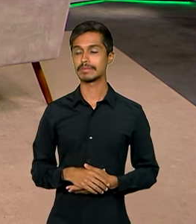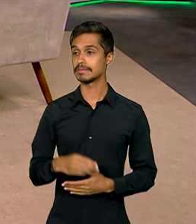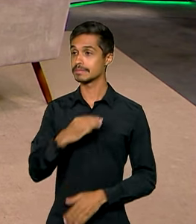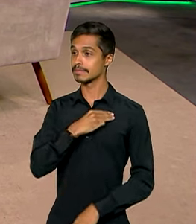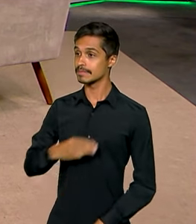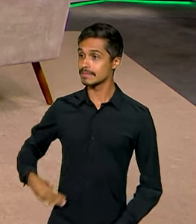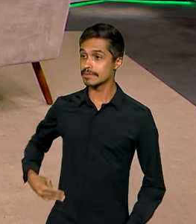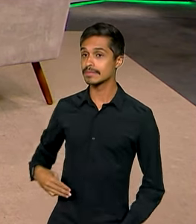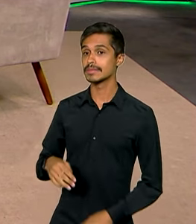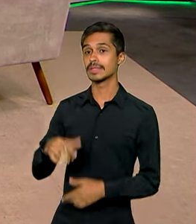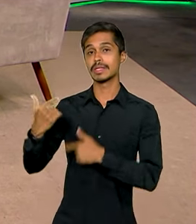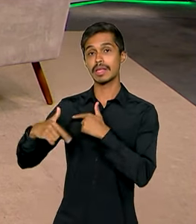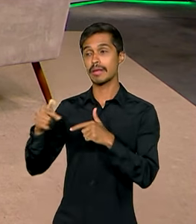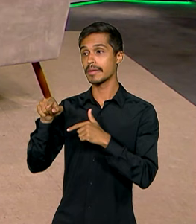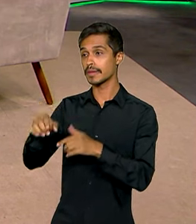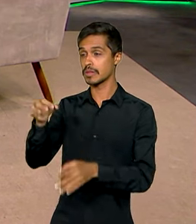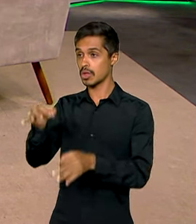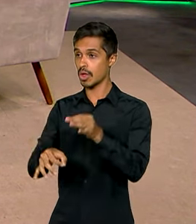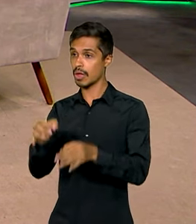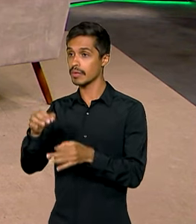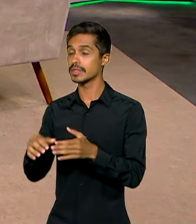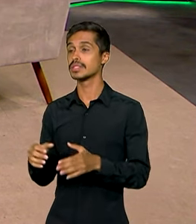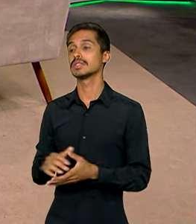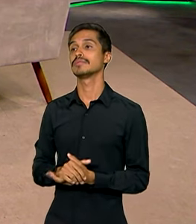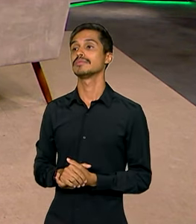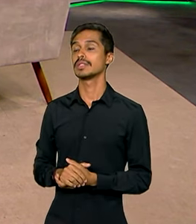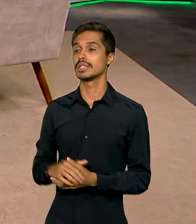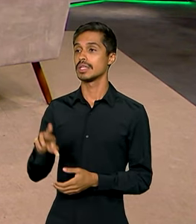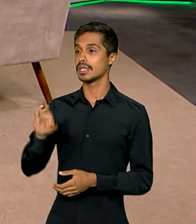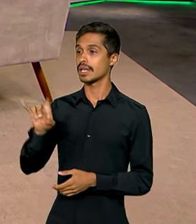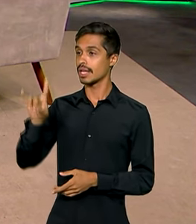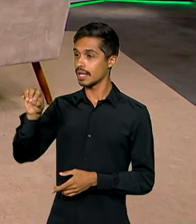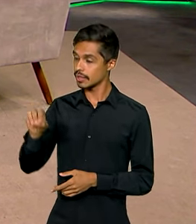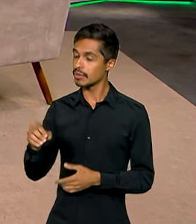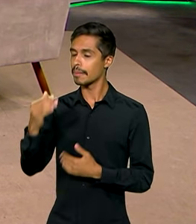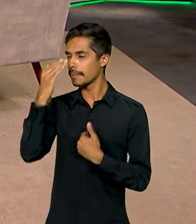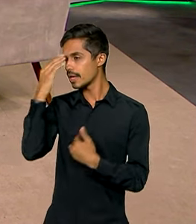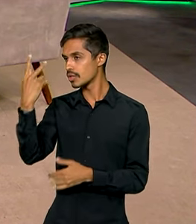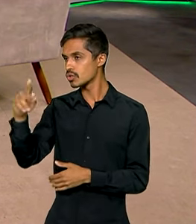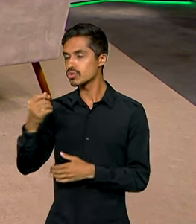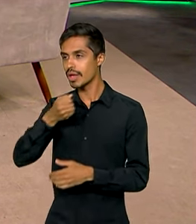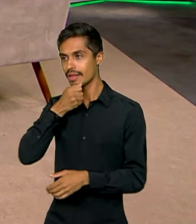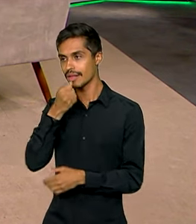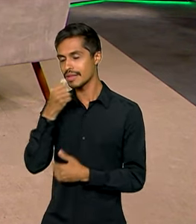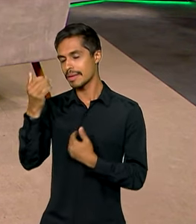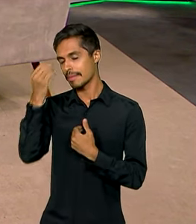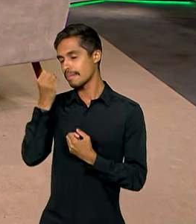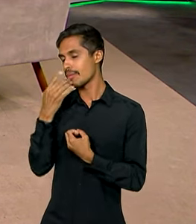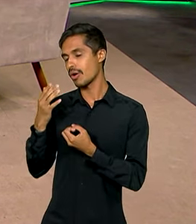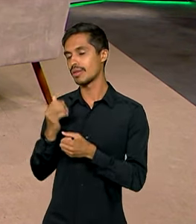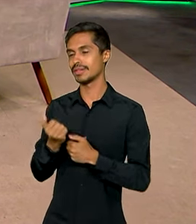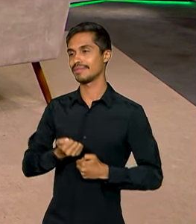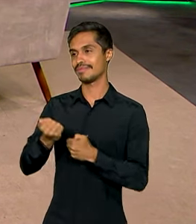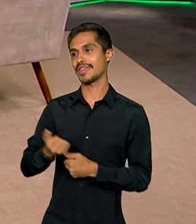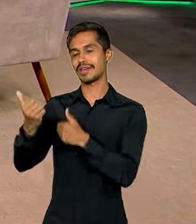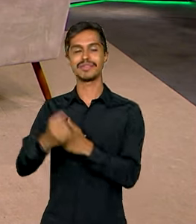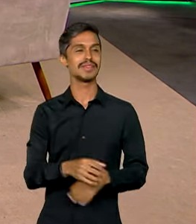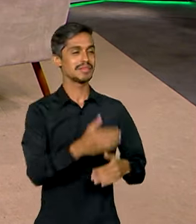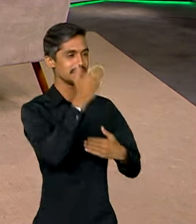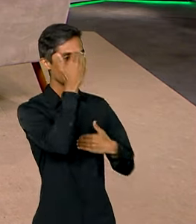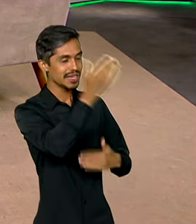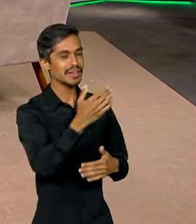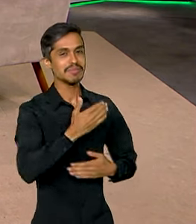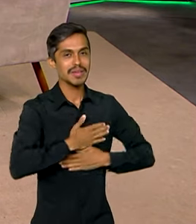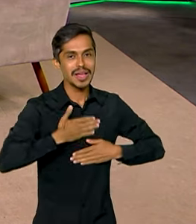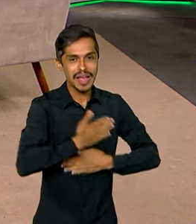Ministro em Exercício da Justiça e Segurança Pública, Ricardo Capelli. Muito obrigado pela sua entrevista e um excelente ano novo para o senhor. Muito obrigado.